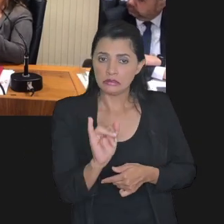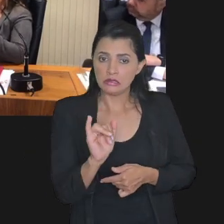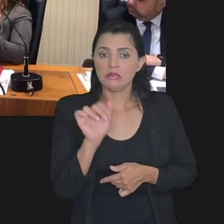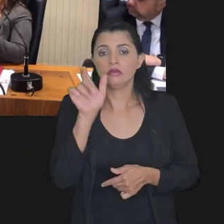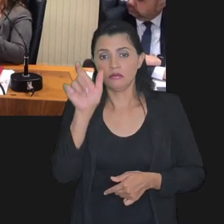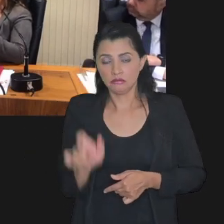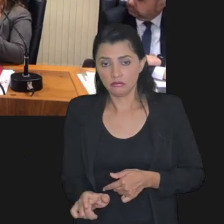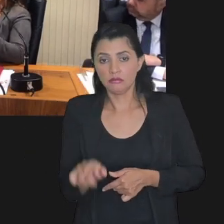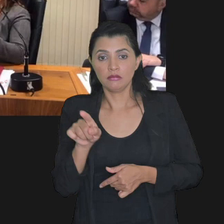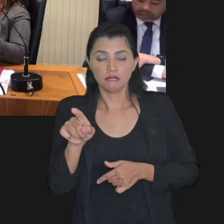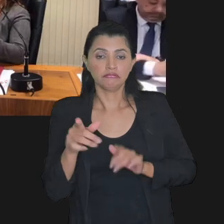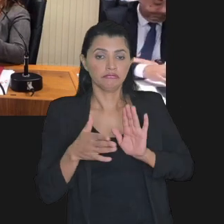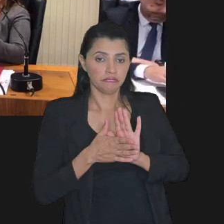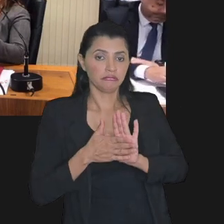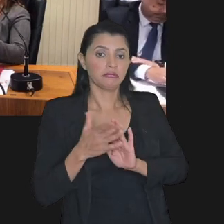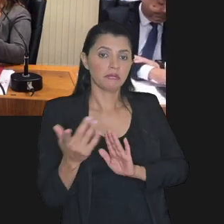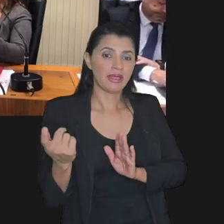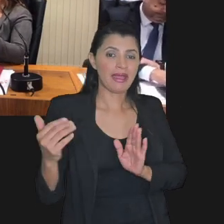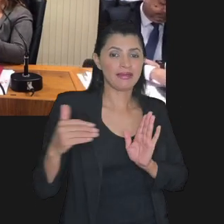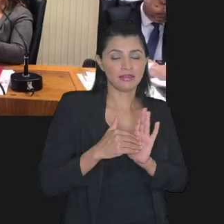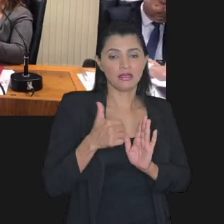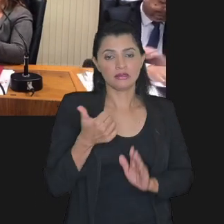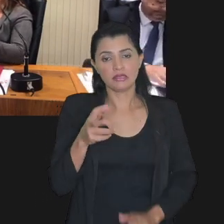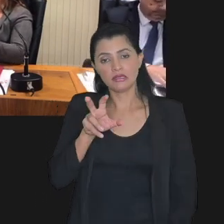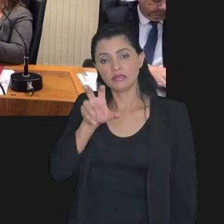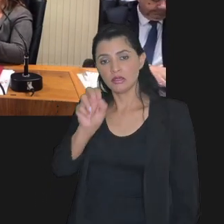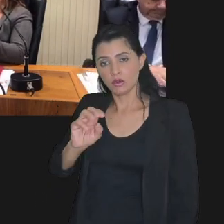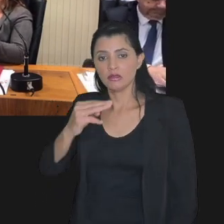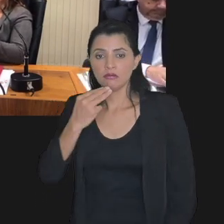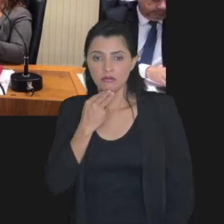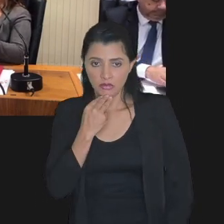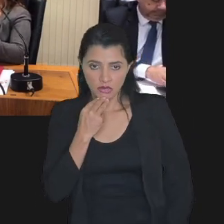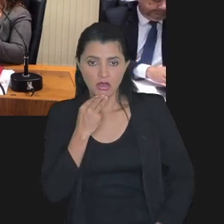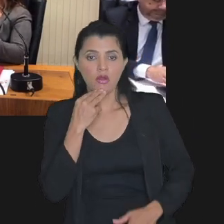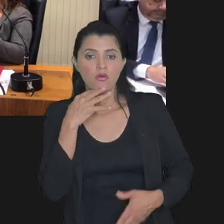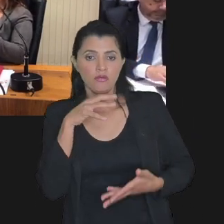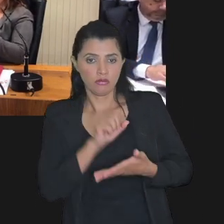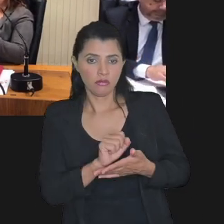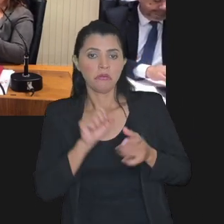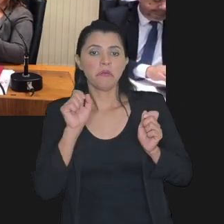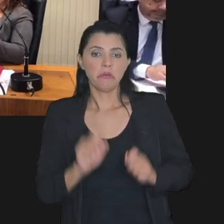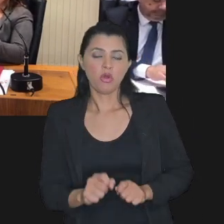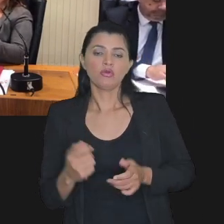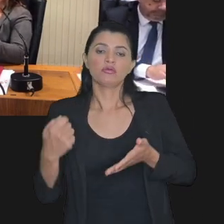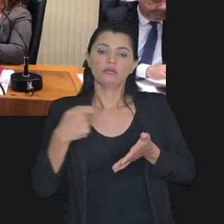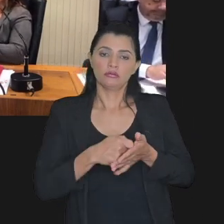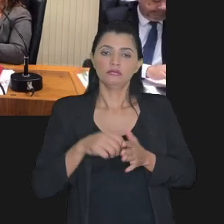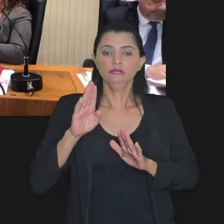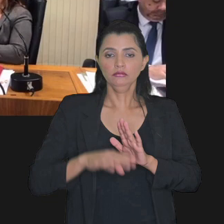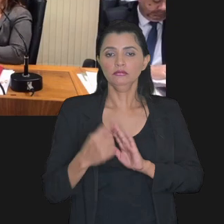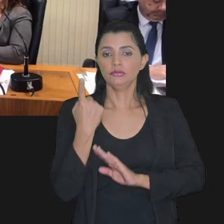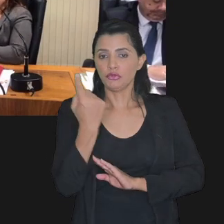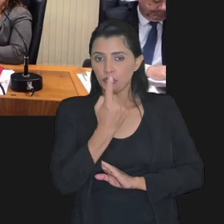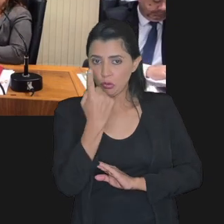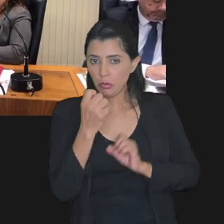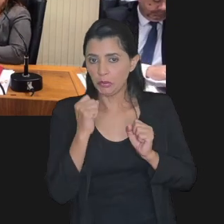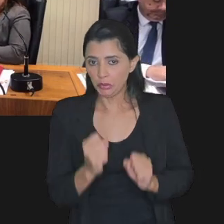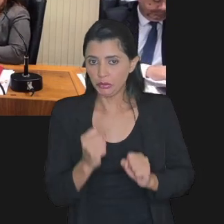o contribuinte pretender transacionar até 150 milhões por adesão pode fazer só a diferença individual